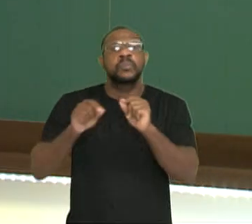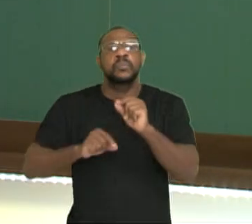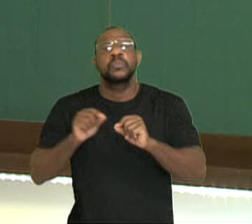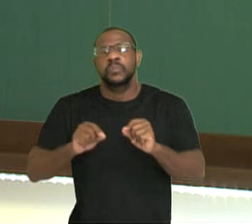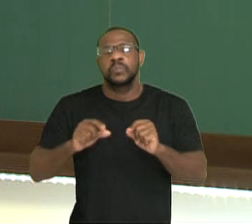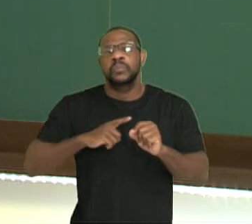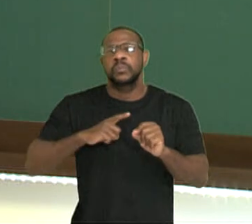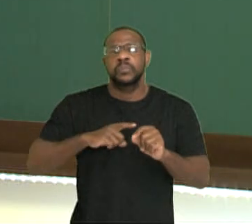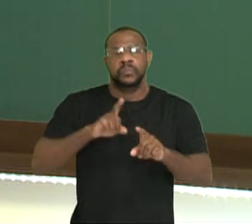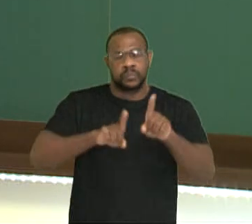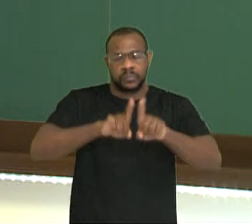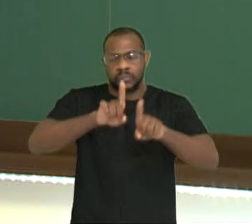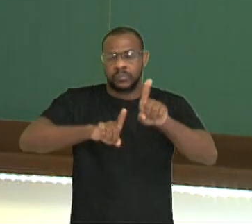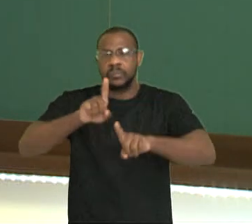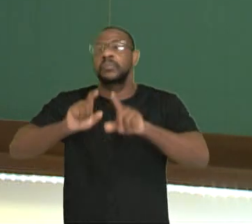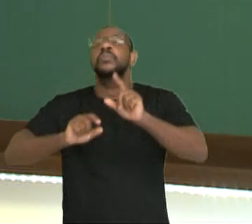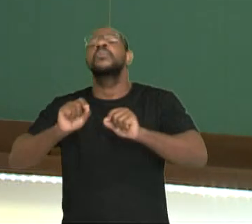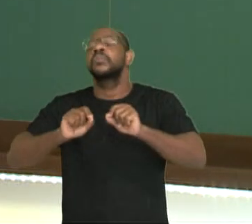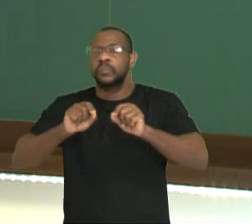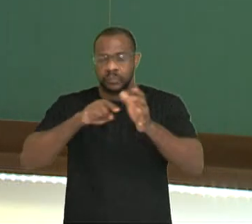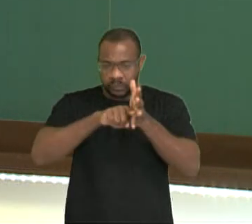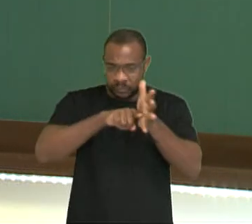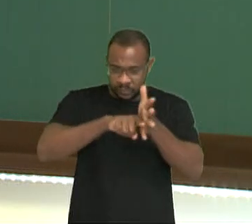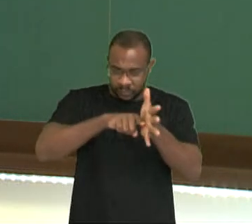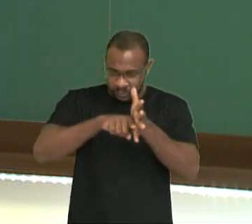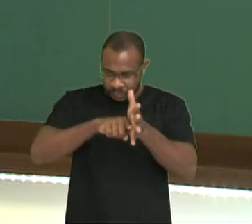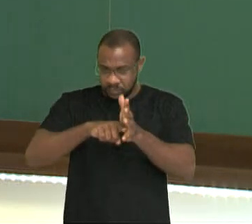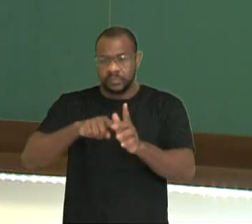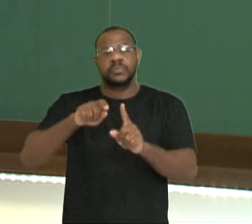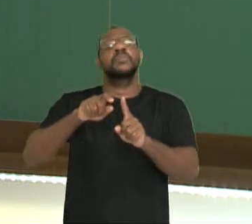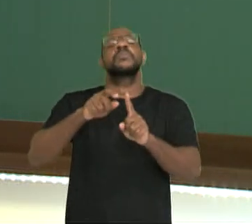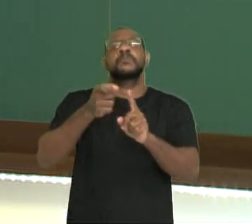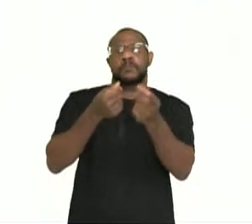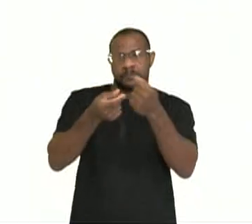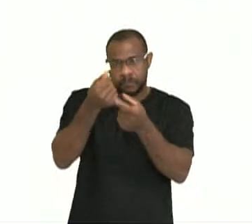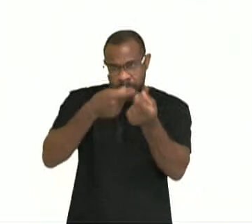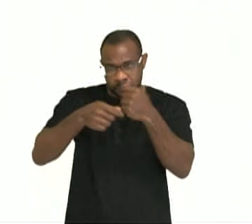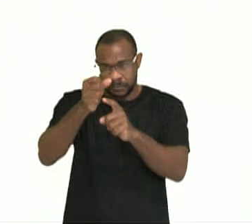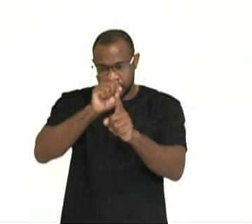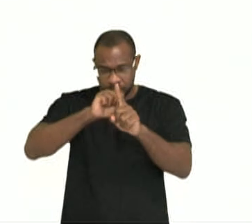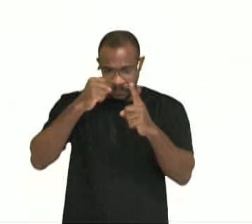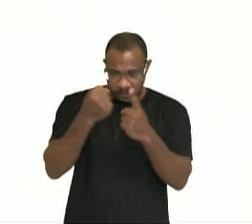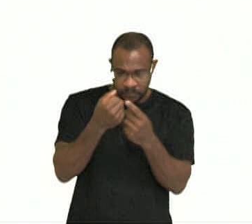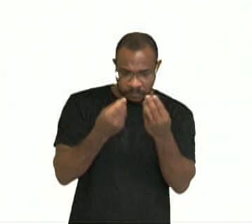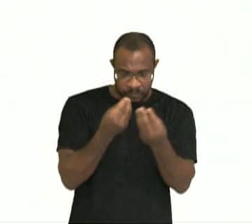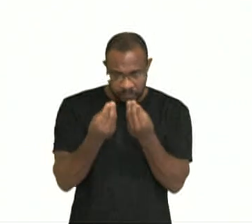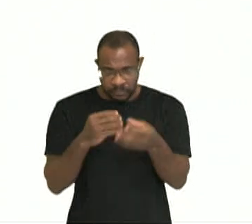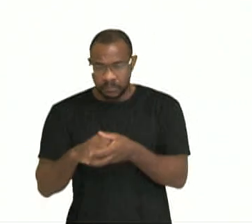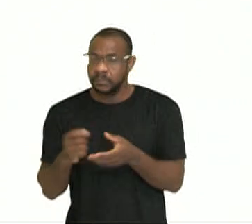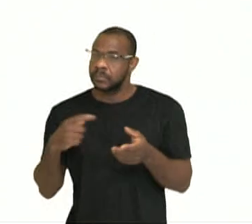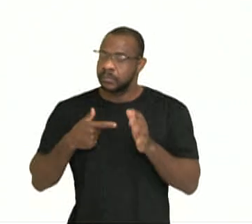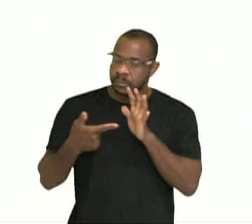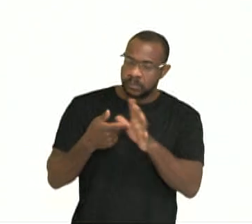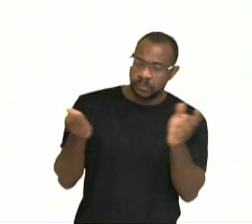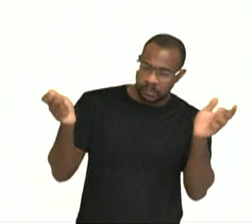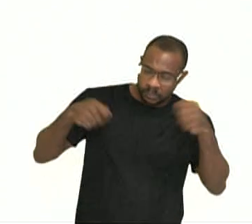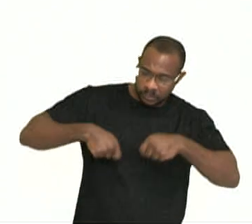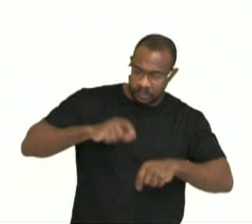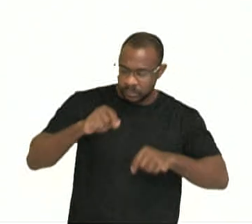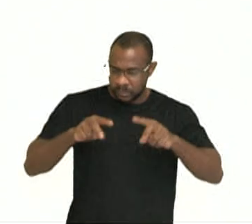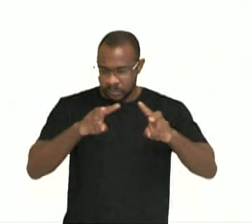do indicador socioeconômico, que é um elemento numérico que nos dá uma média, uma possibilidade de